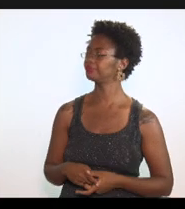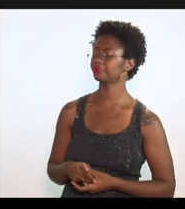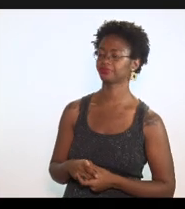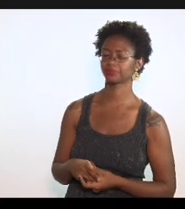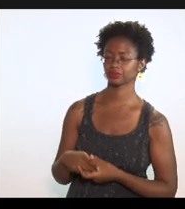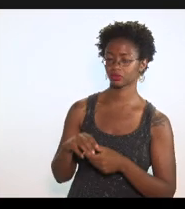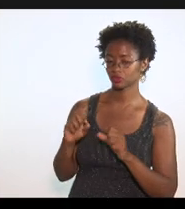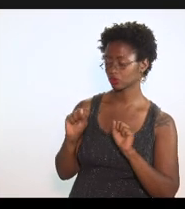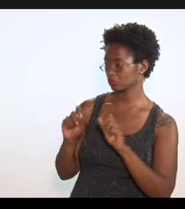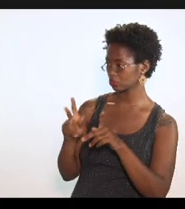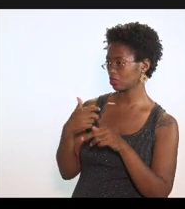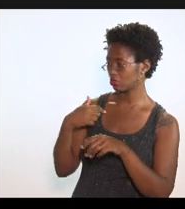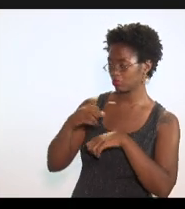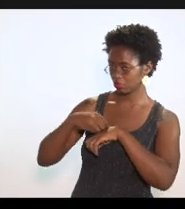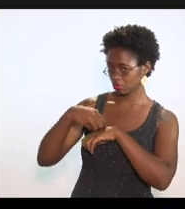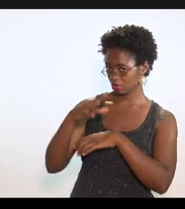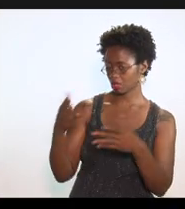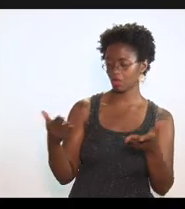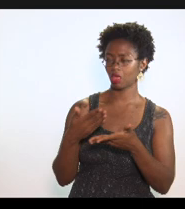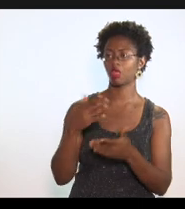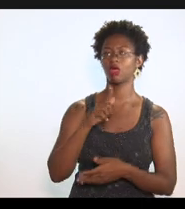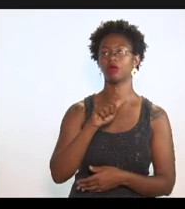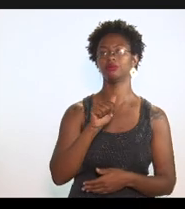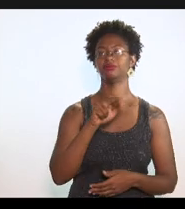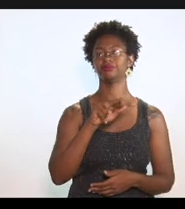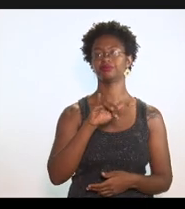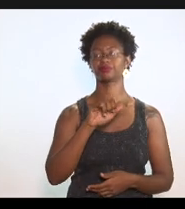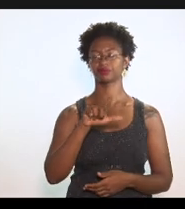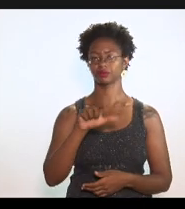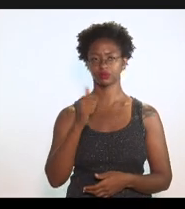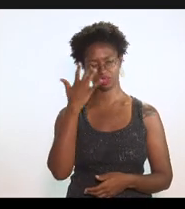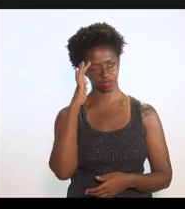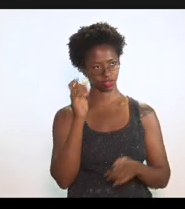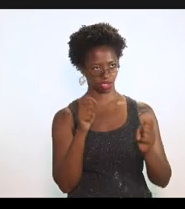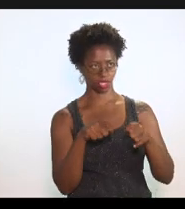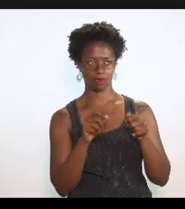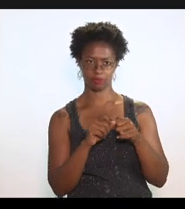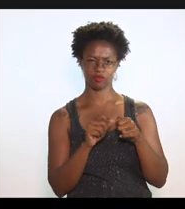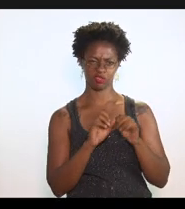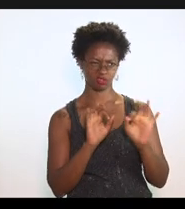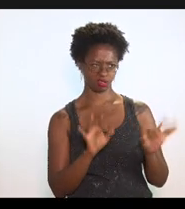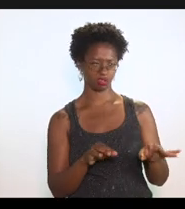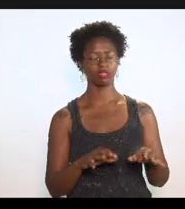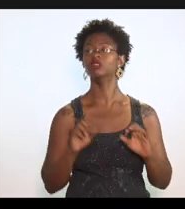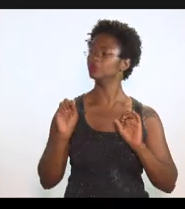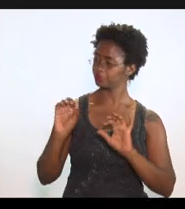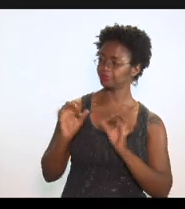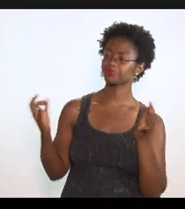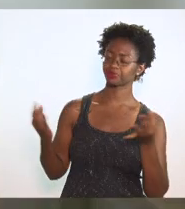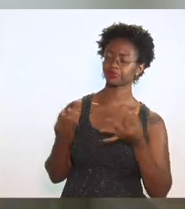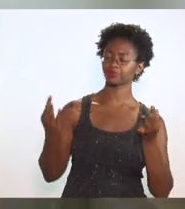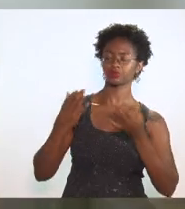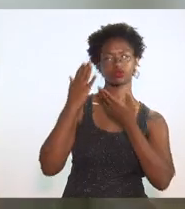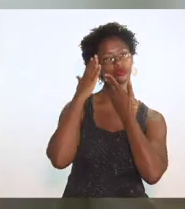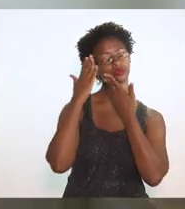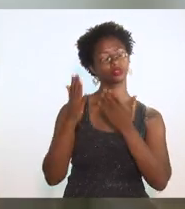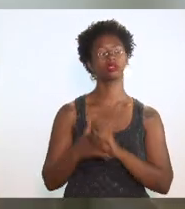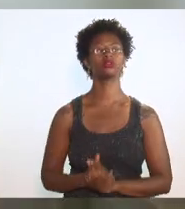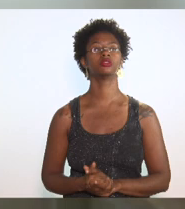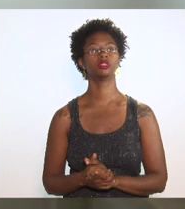Claro, eu caminho agora para a Gabriela e aí acho que ela faz a distribuição. Perfeitamente, agradeço. Segundo